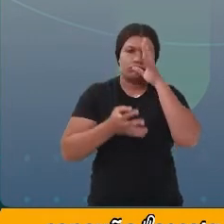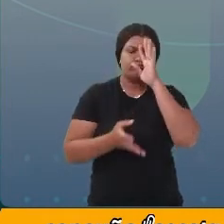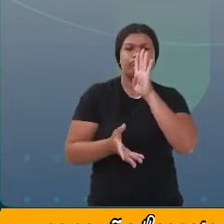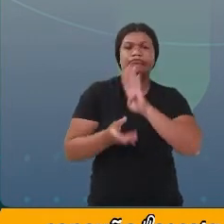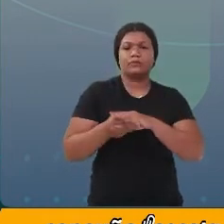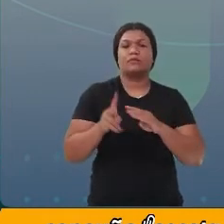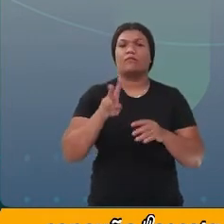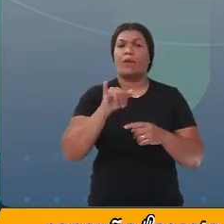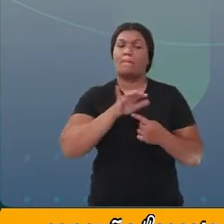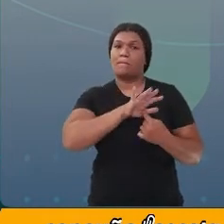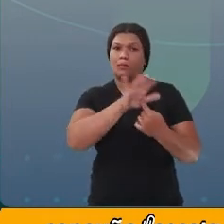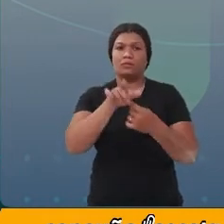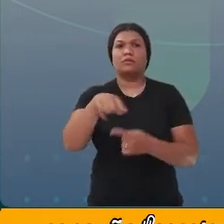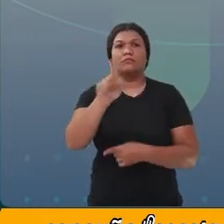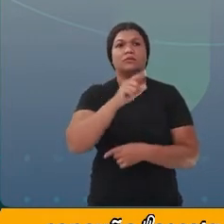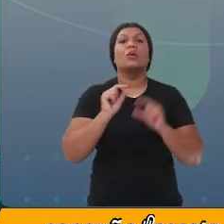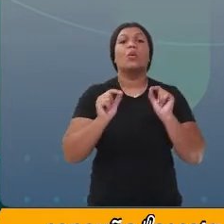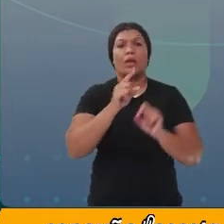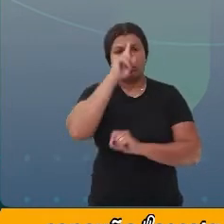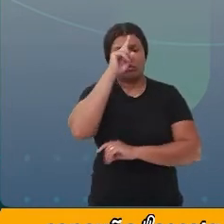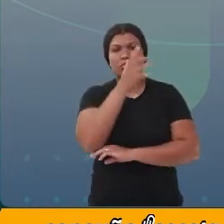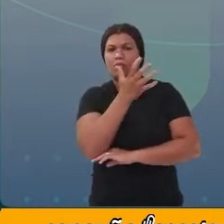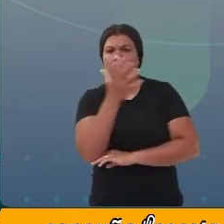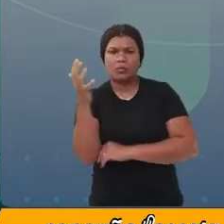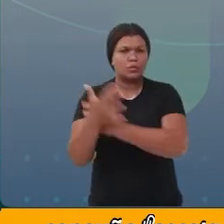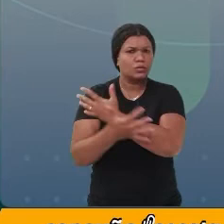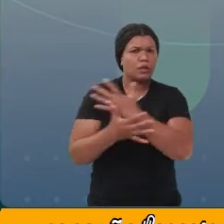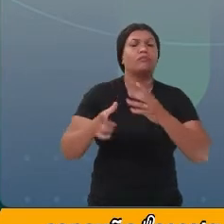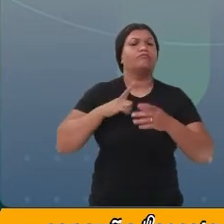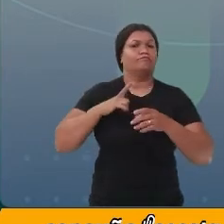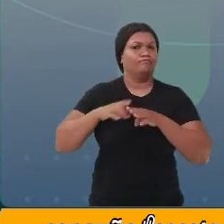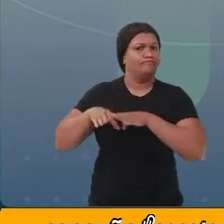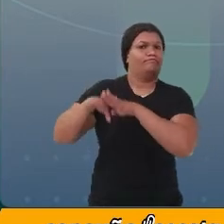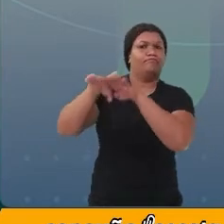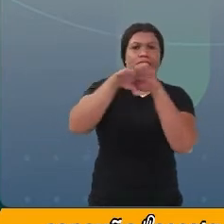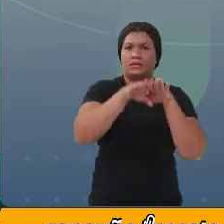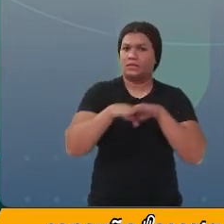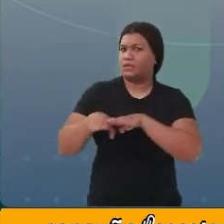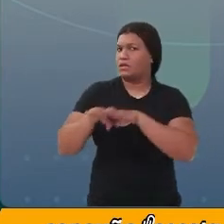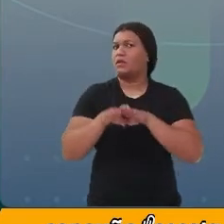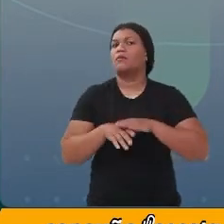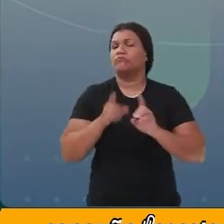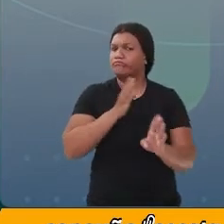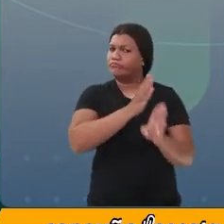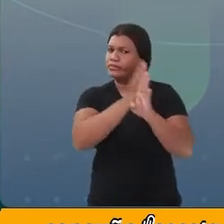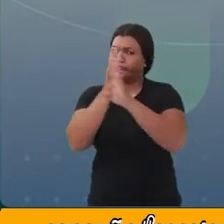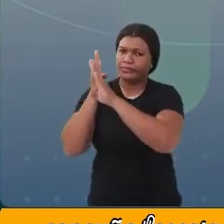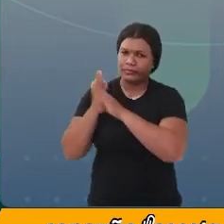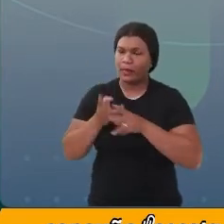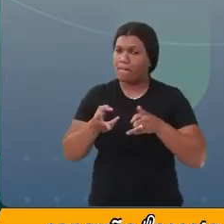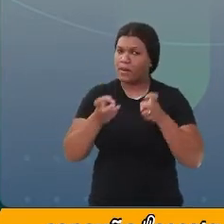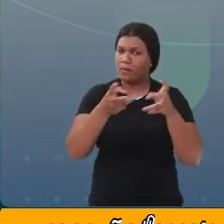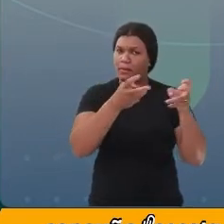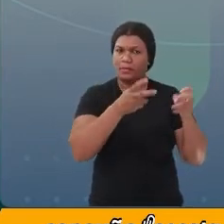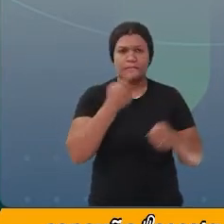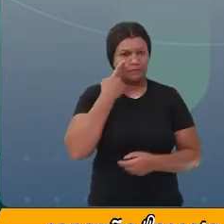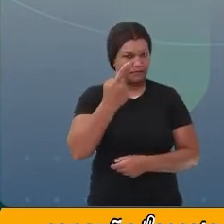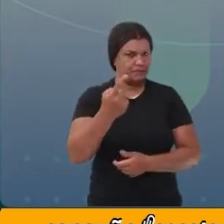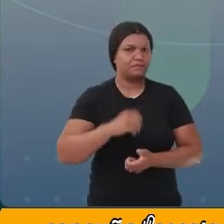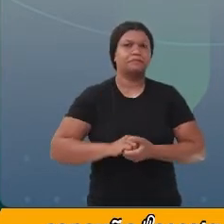vou te mostrar que na natureza os padrões podem ser encontrados. Veja.